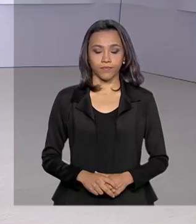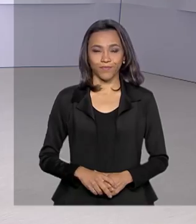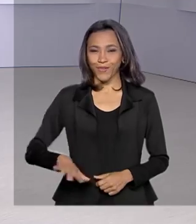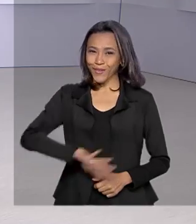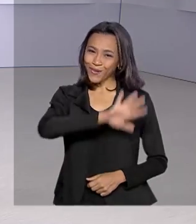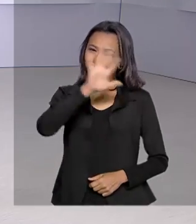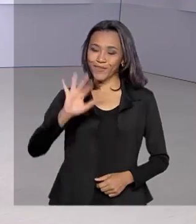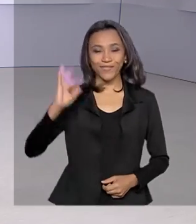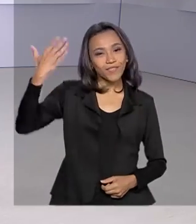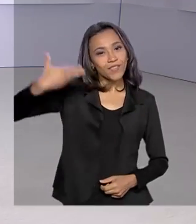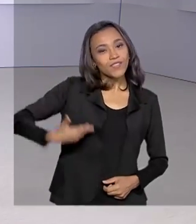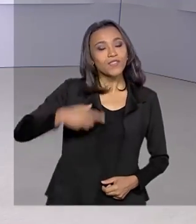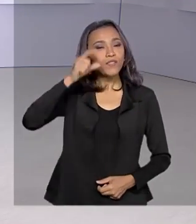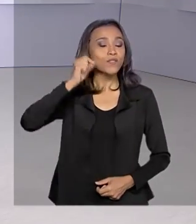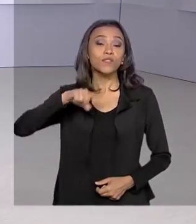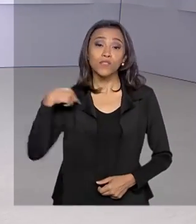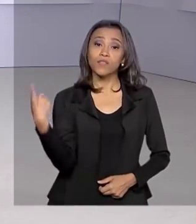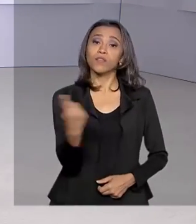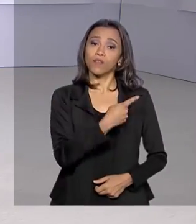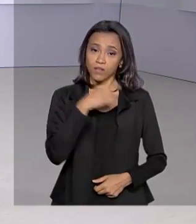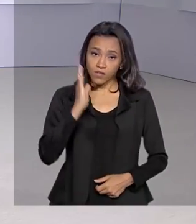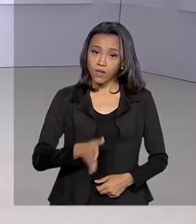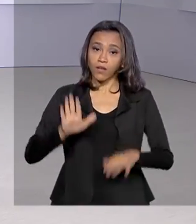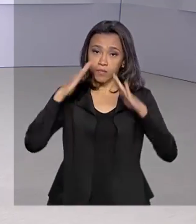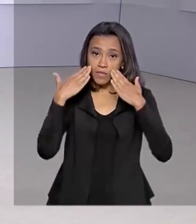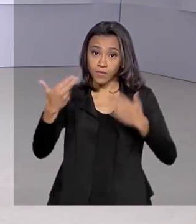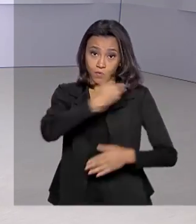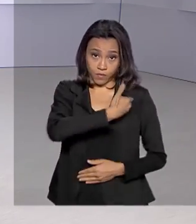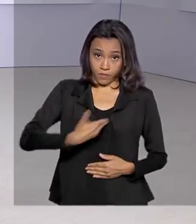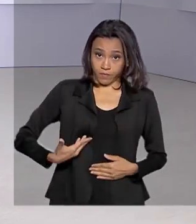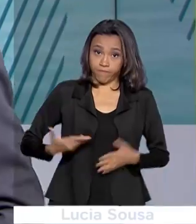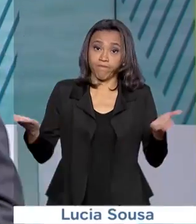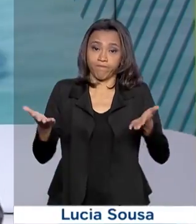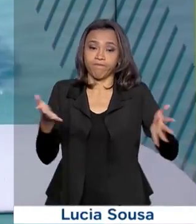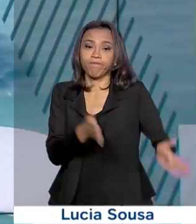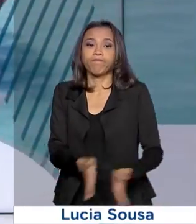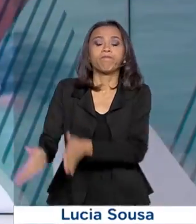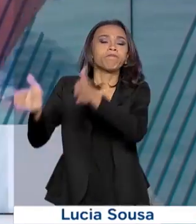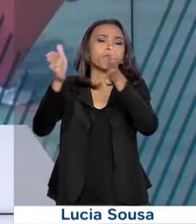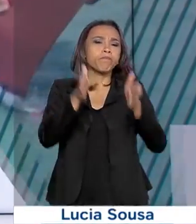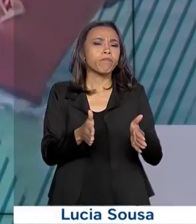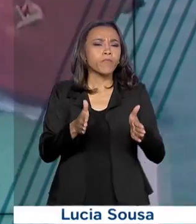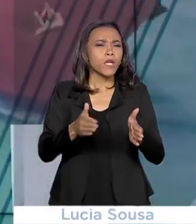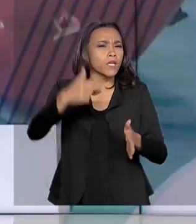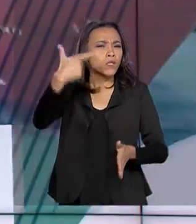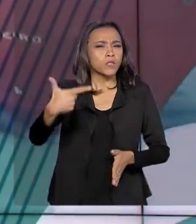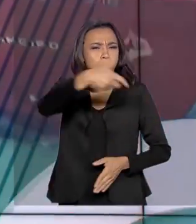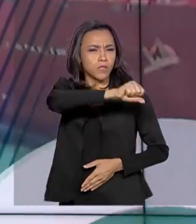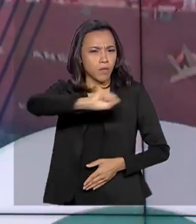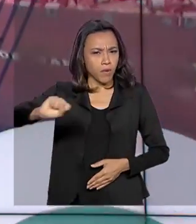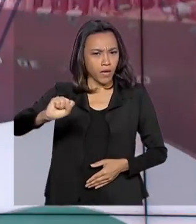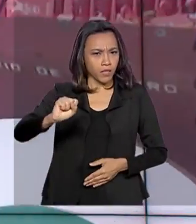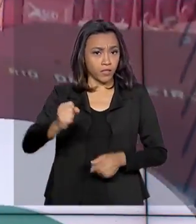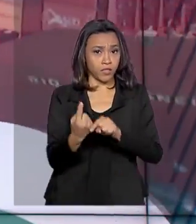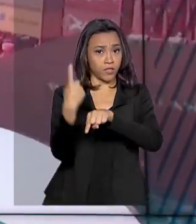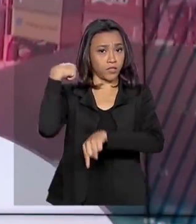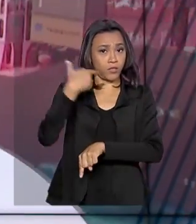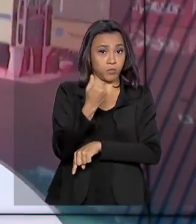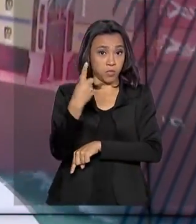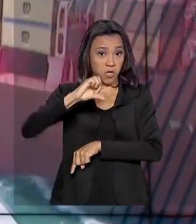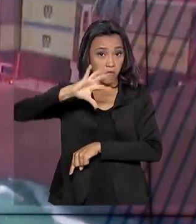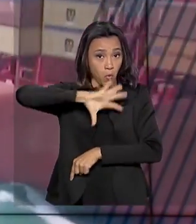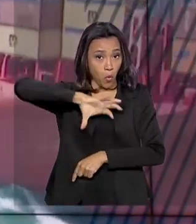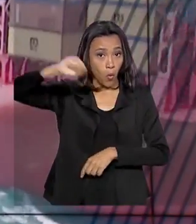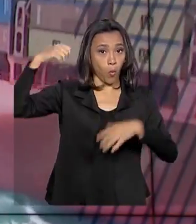Olá, eu sou o Roberto Camargo e já estamos no ar com o governo agora. O segundo semestre de 2019 bateu